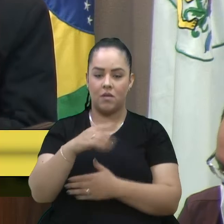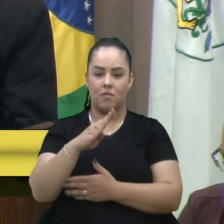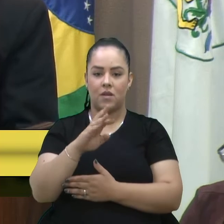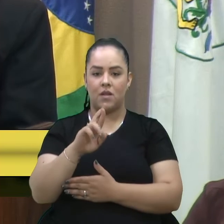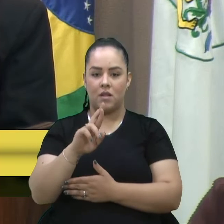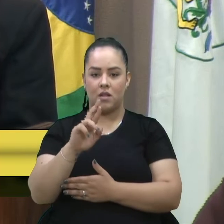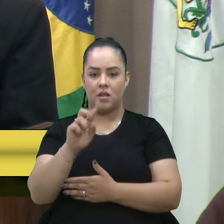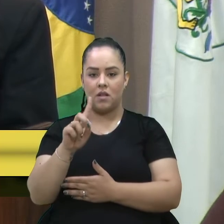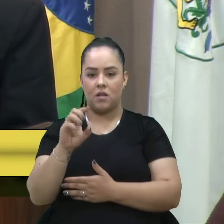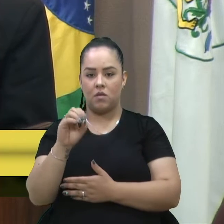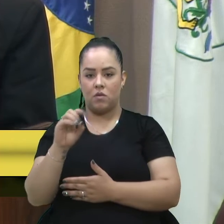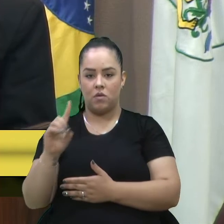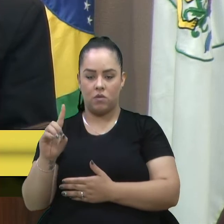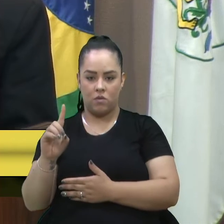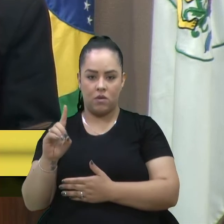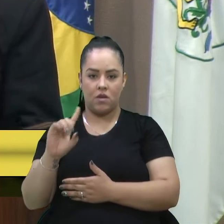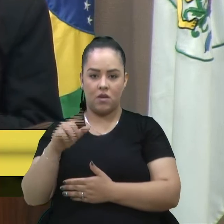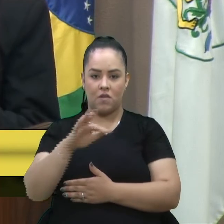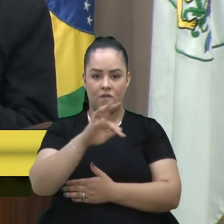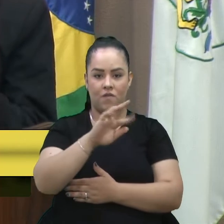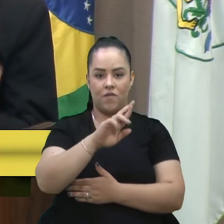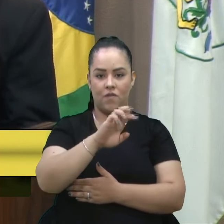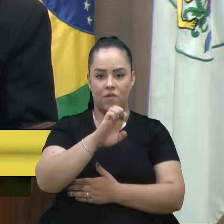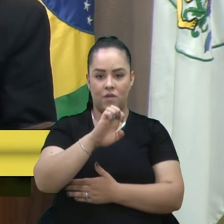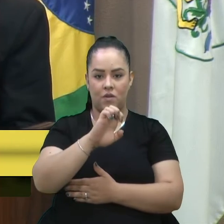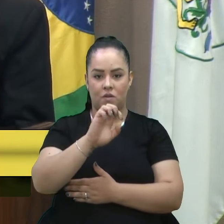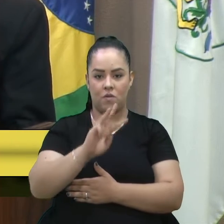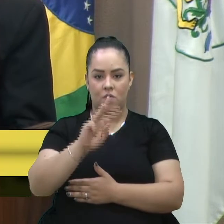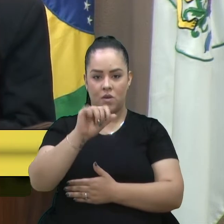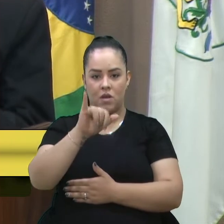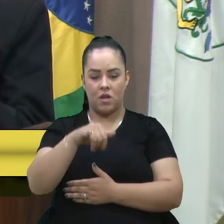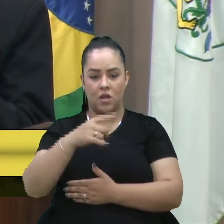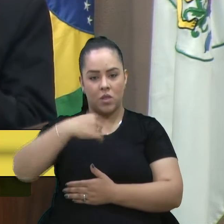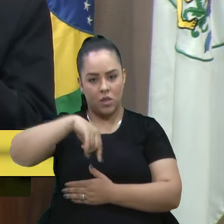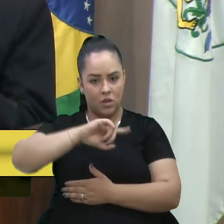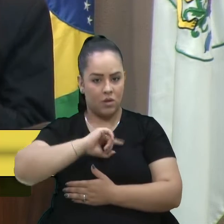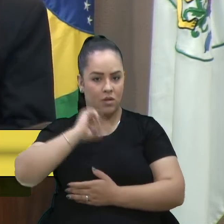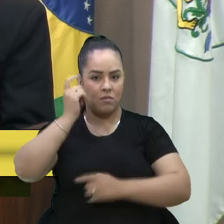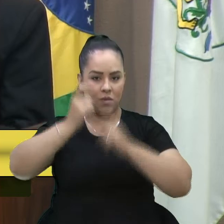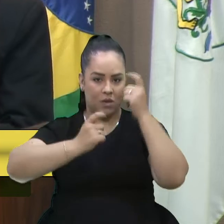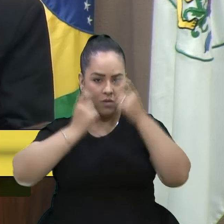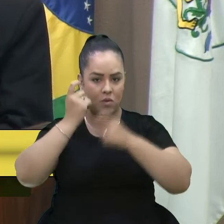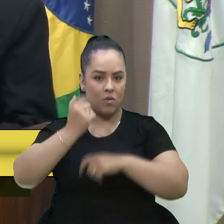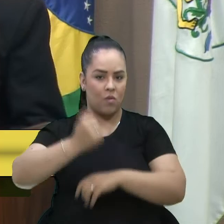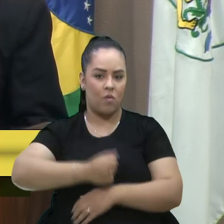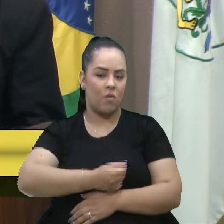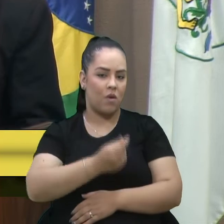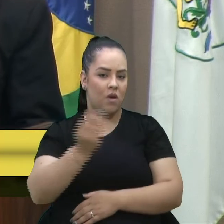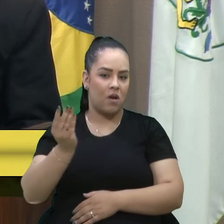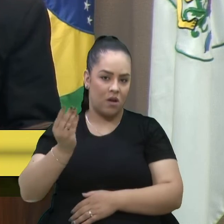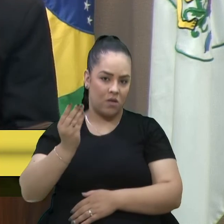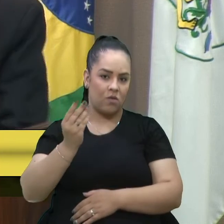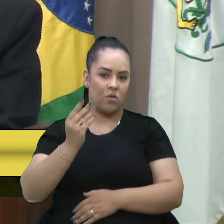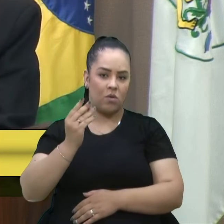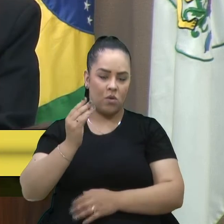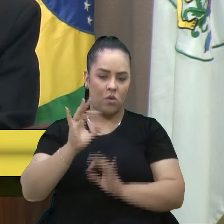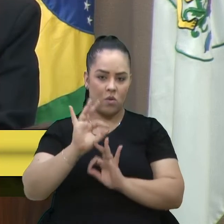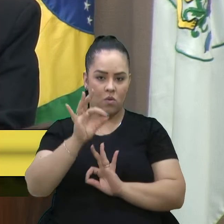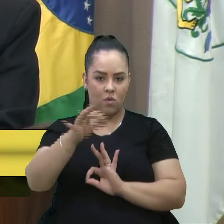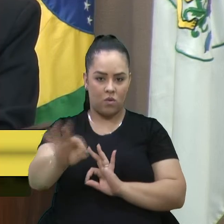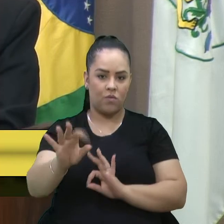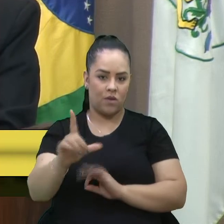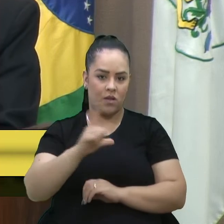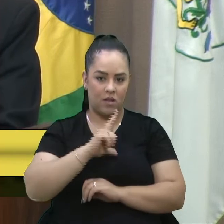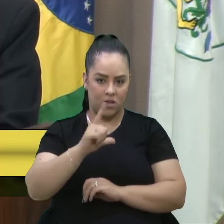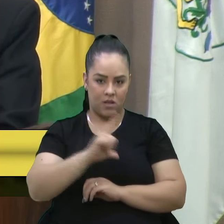mais conhecida como Freeway, mas nos preocupa muito de quantos e quantos quilômetros serão colocados os